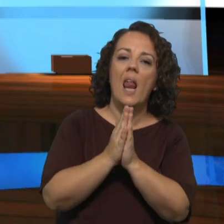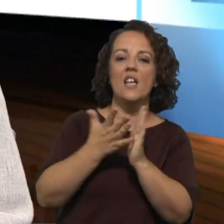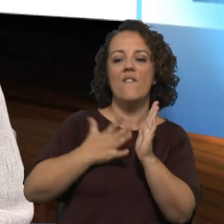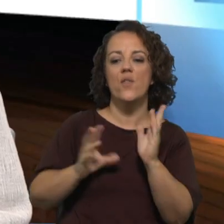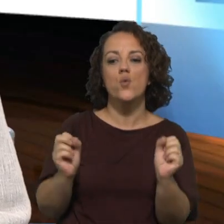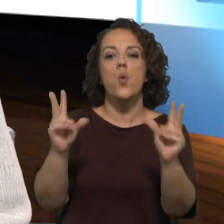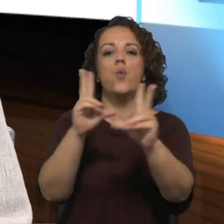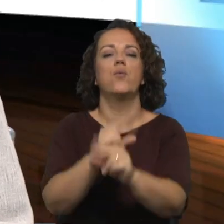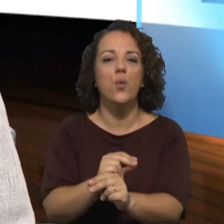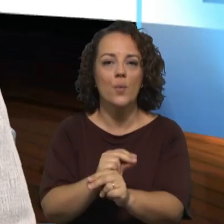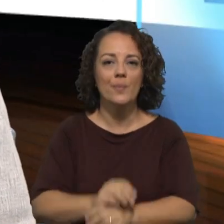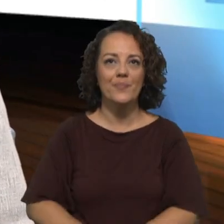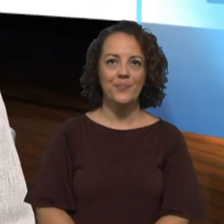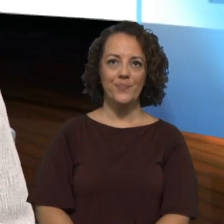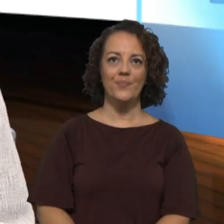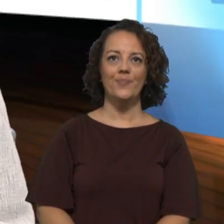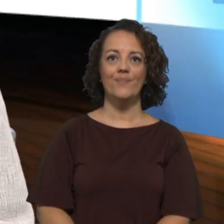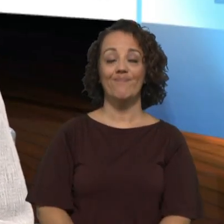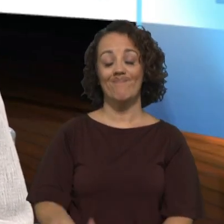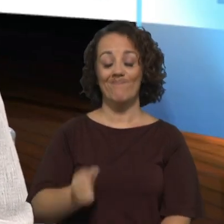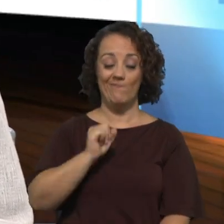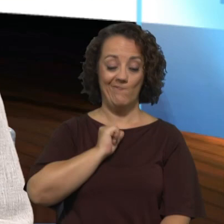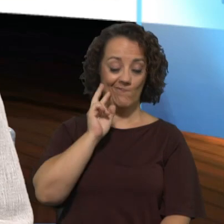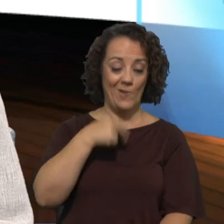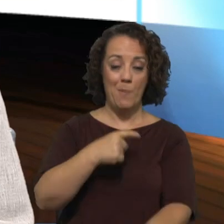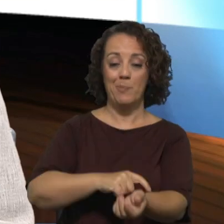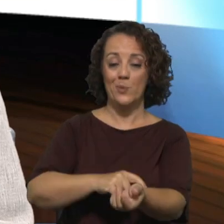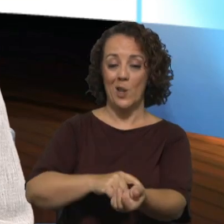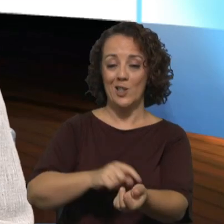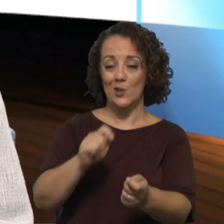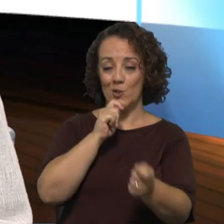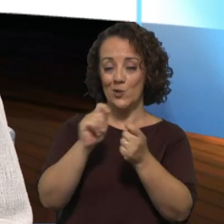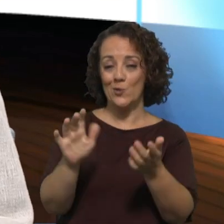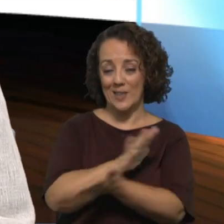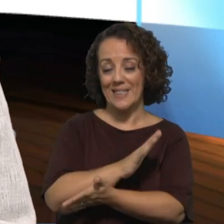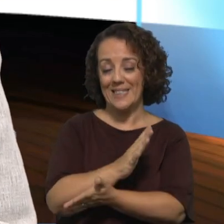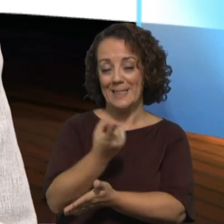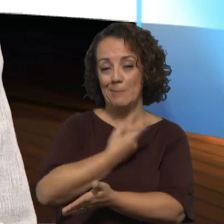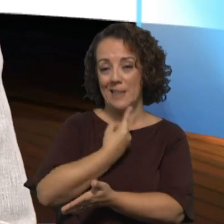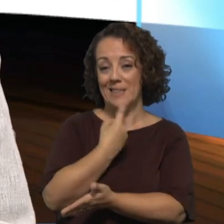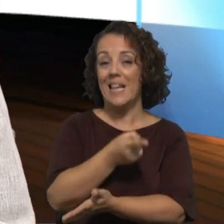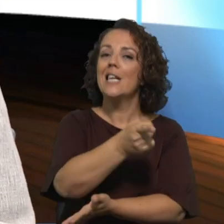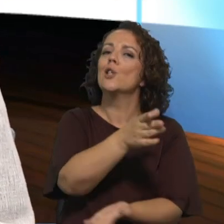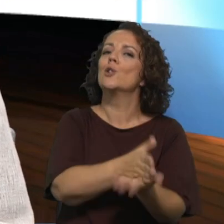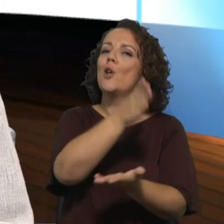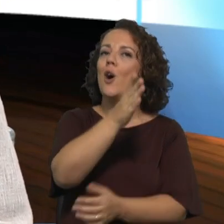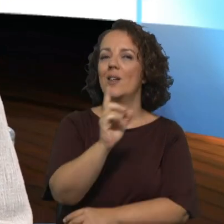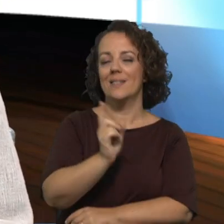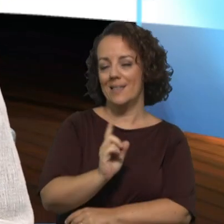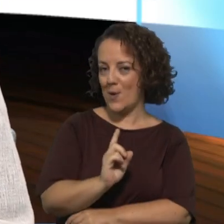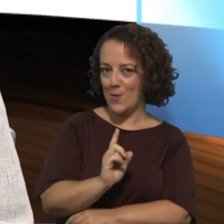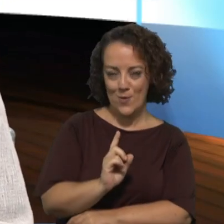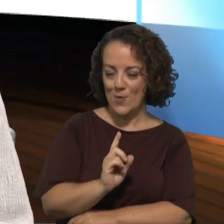Obrigam-me, em parcialidade jornalística, a dizer que as coisas não são só assim, não é? Muita gente não quis entrar na dança,